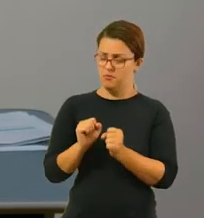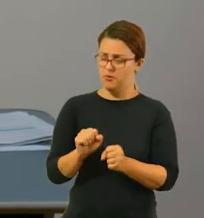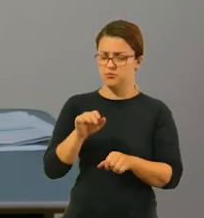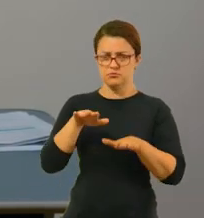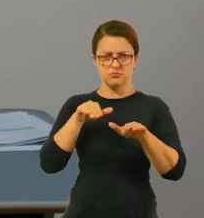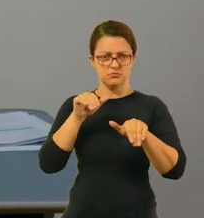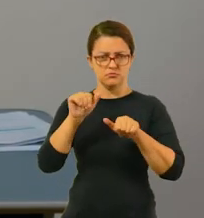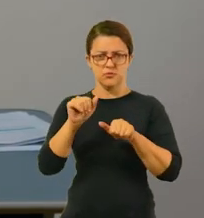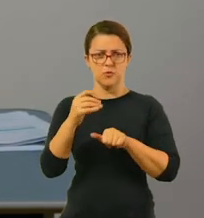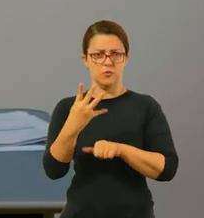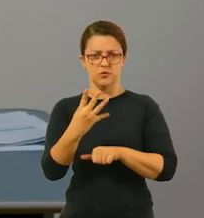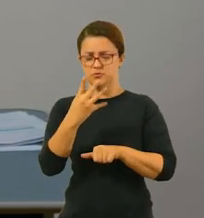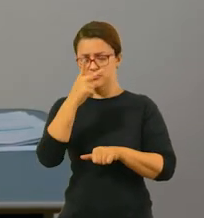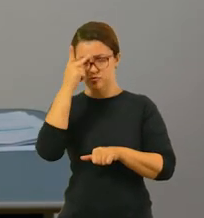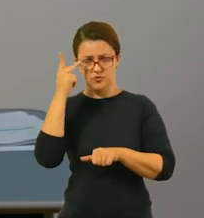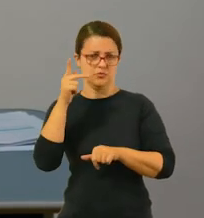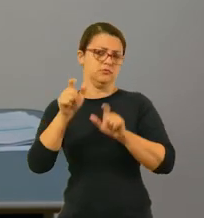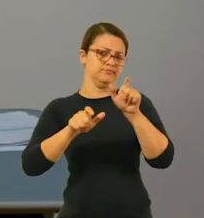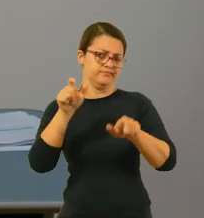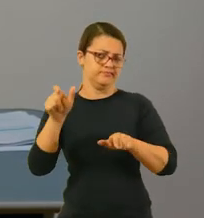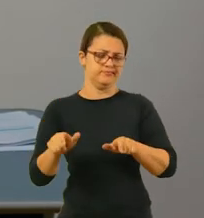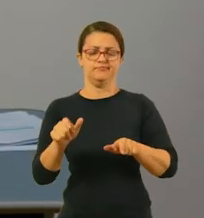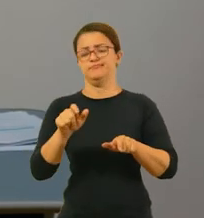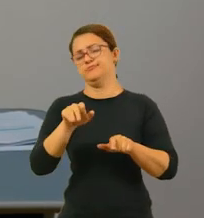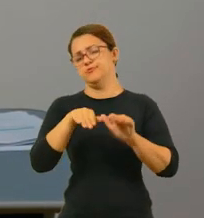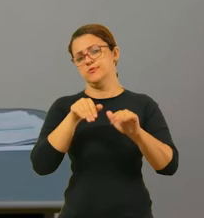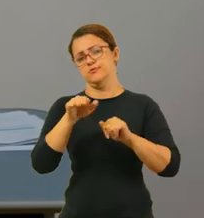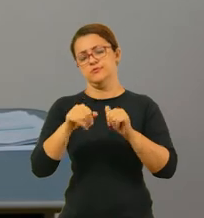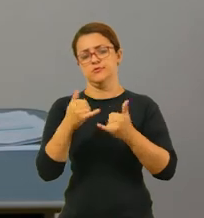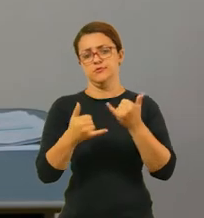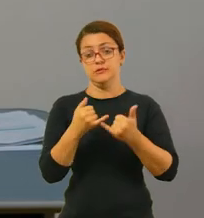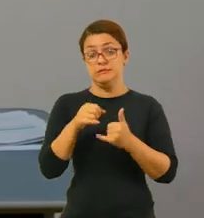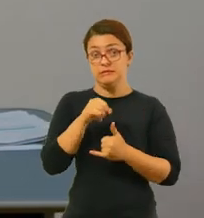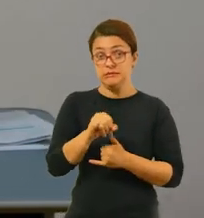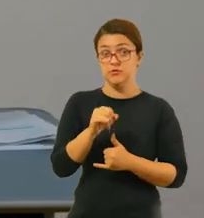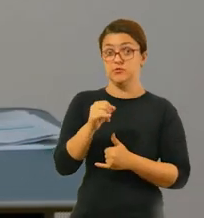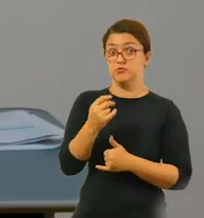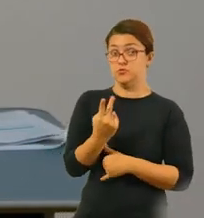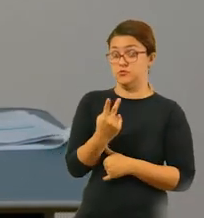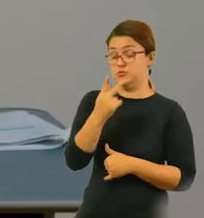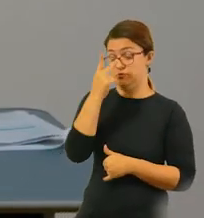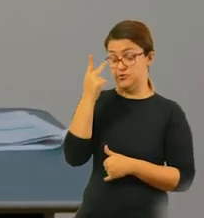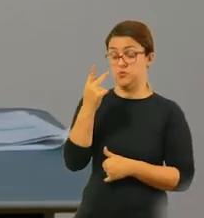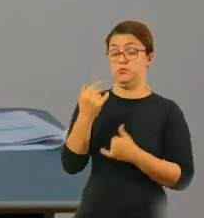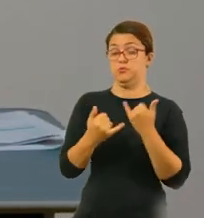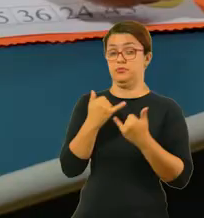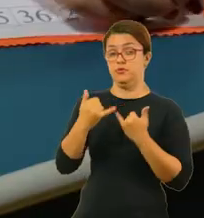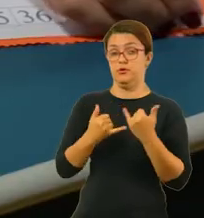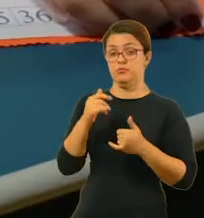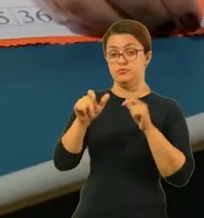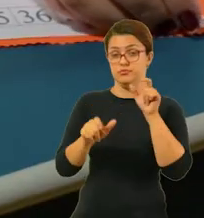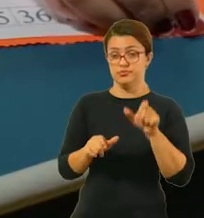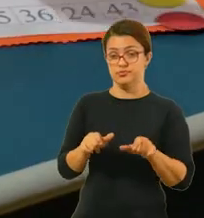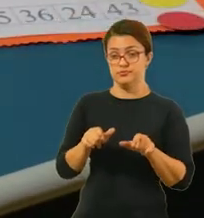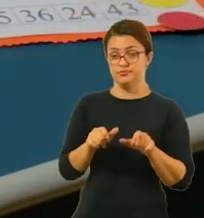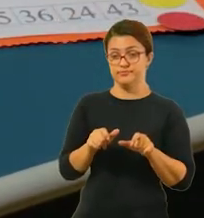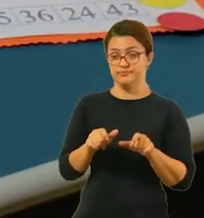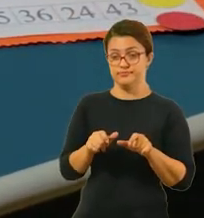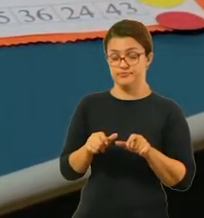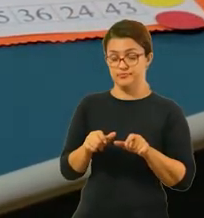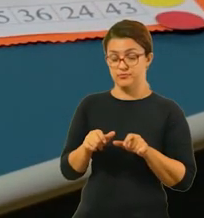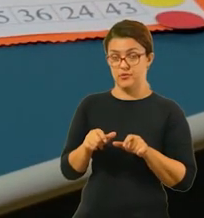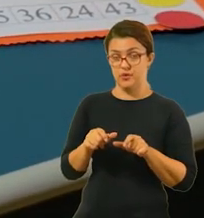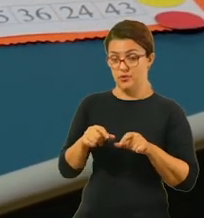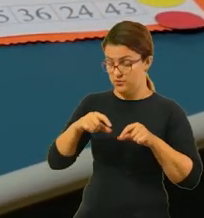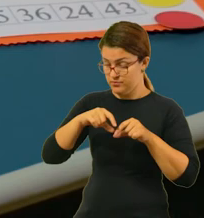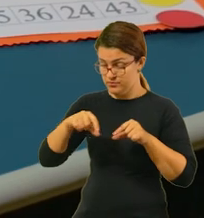quatro jogadores que vão participar. Se forem duas pessoas, por exemplo, eles vão deixar a bolinha lá